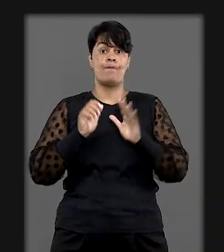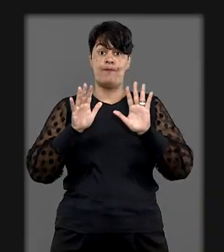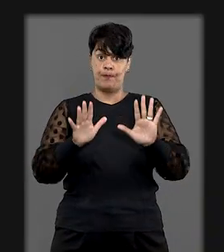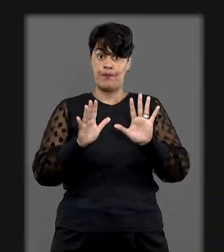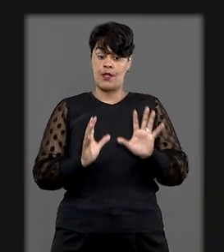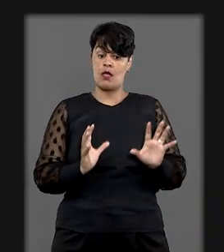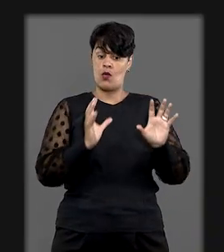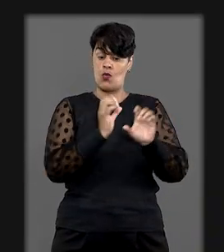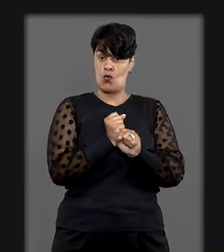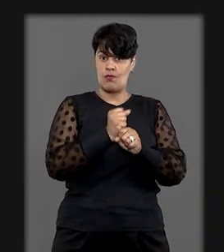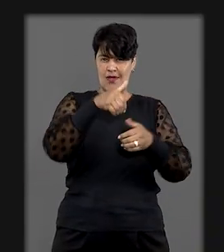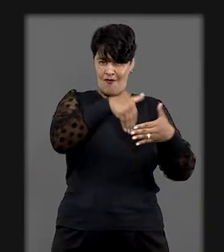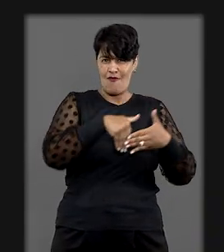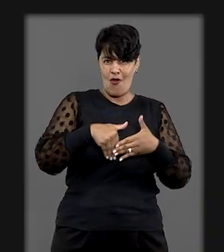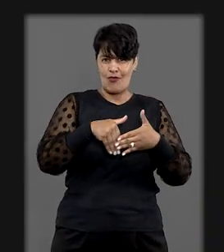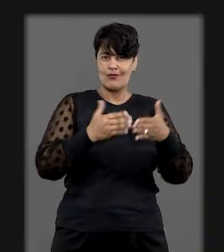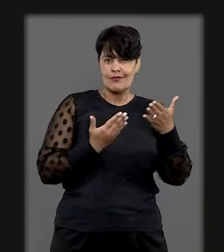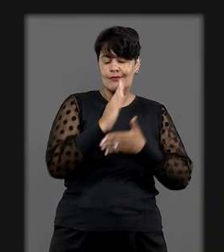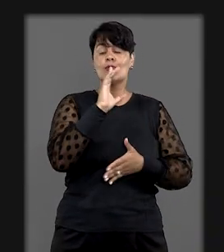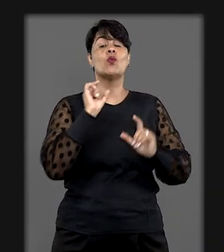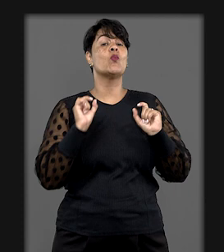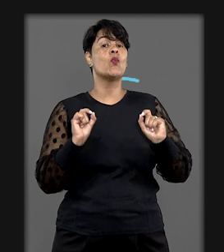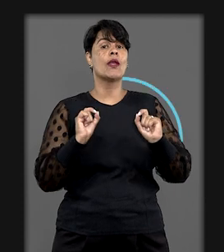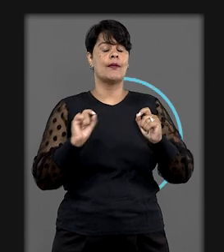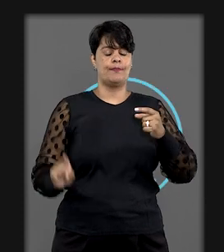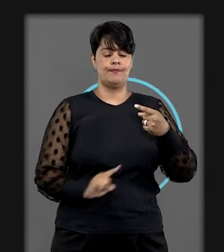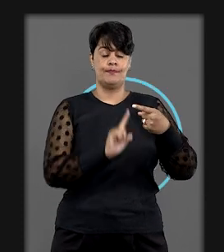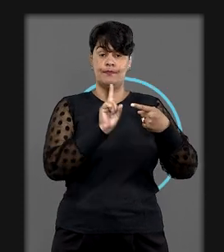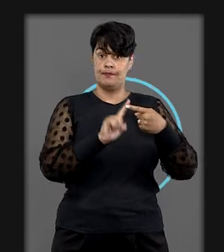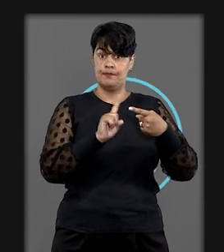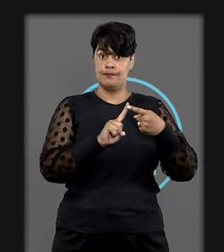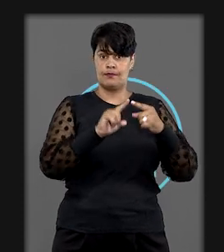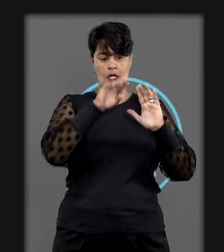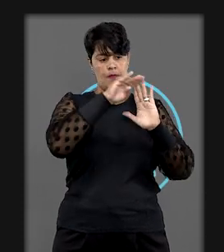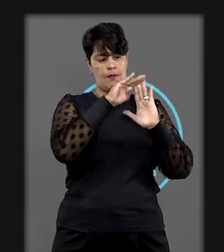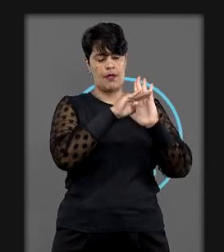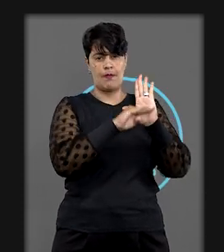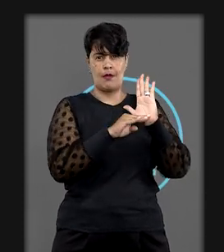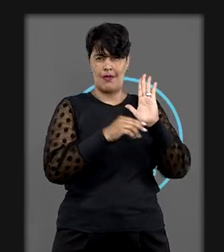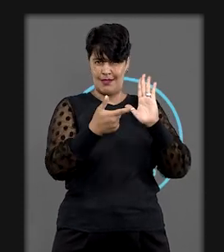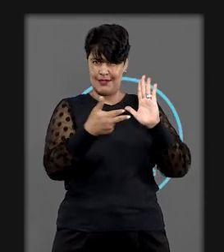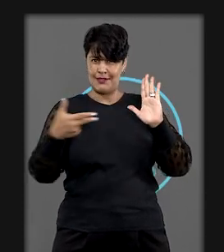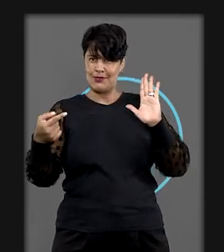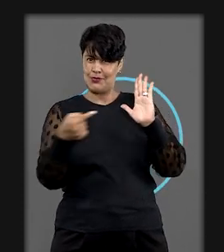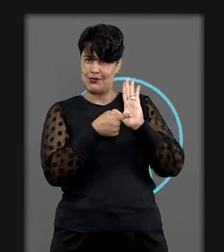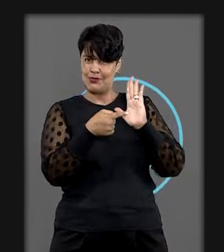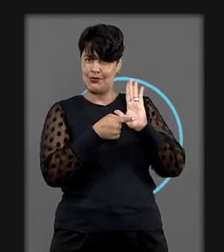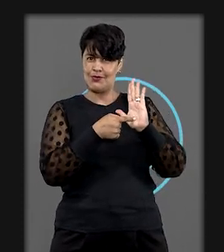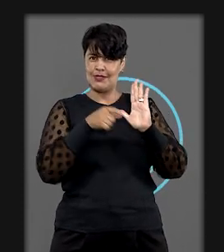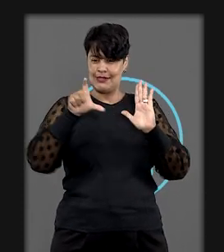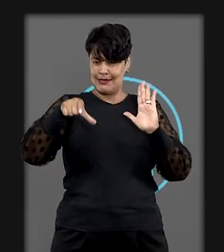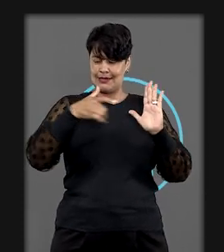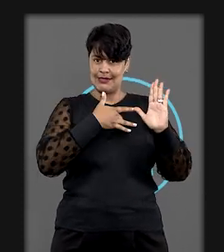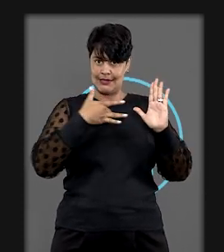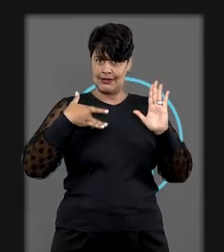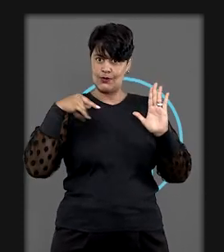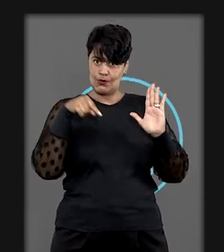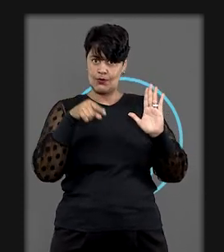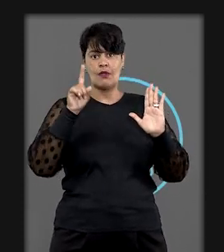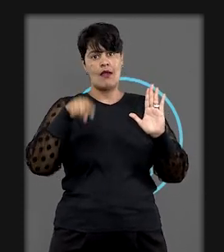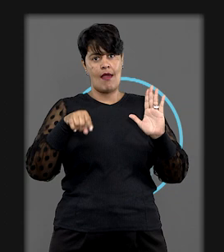votos, foram definidas as seguintes teses. O rol de procedimentos e eventos em saúde suplementar é, em regra,